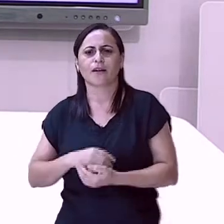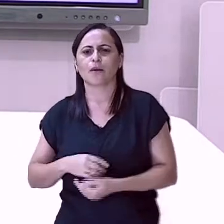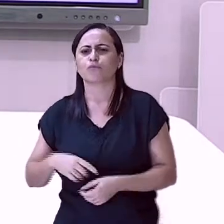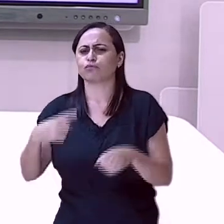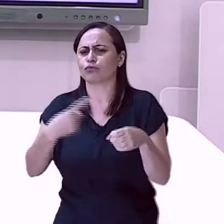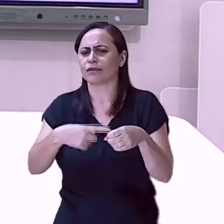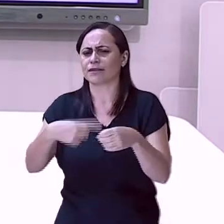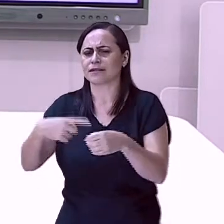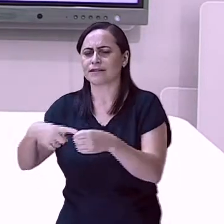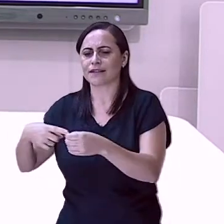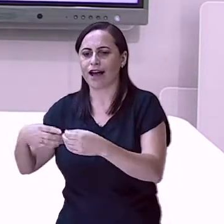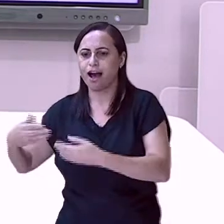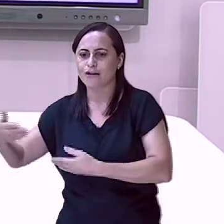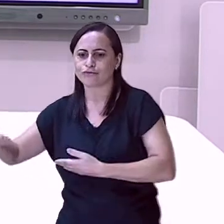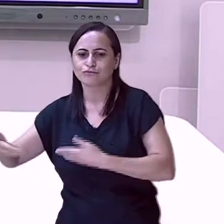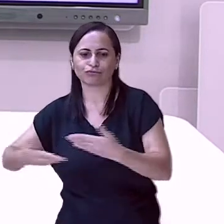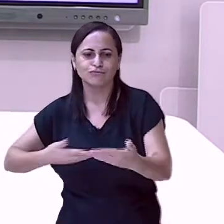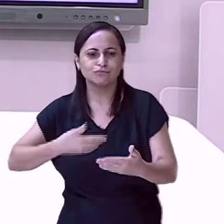cidade.